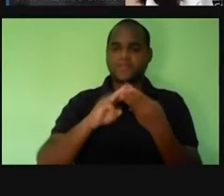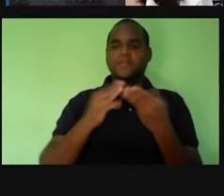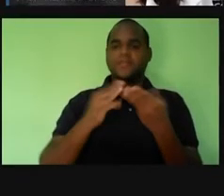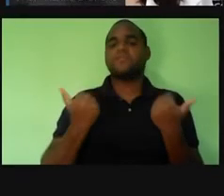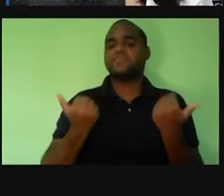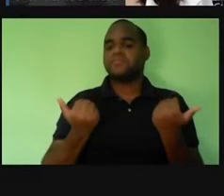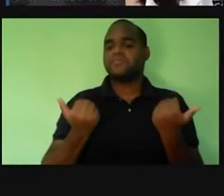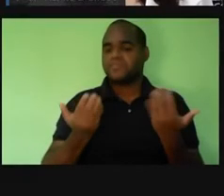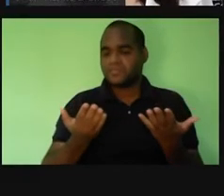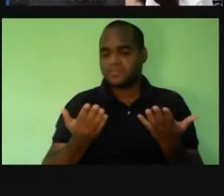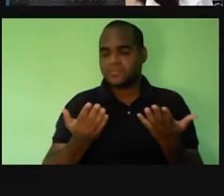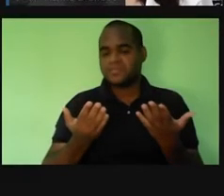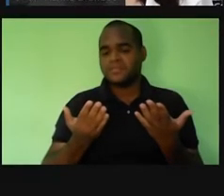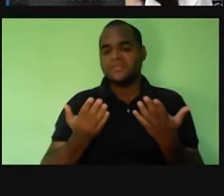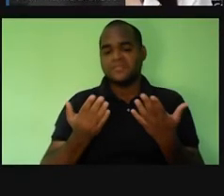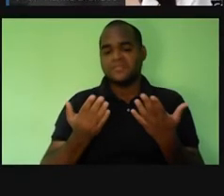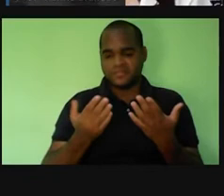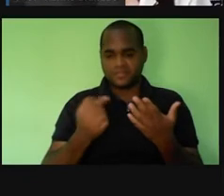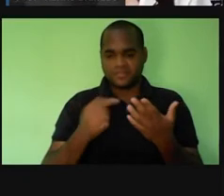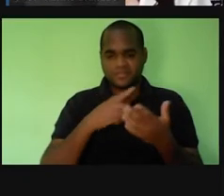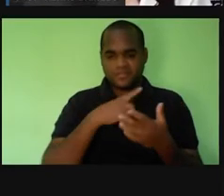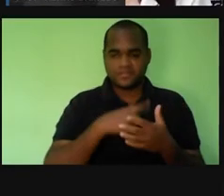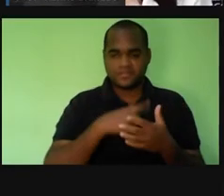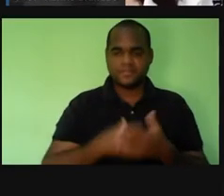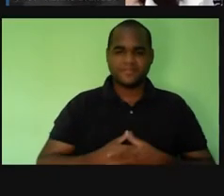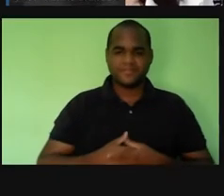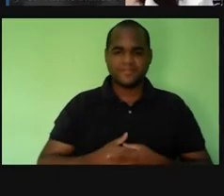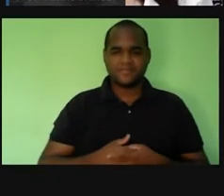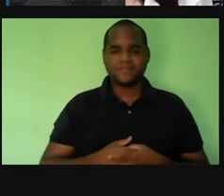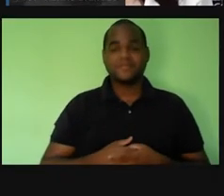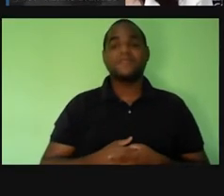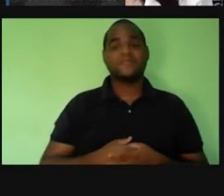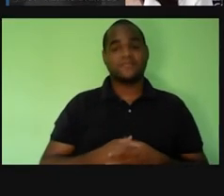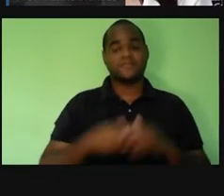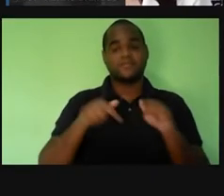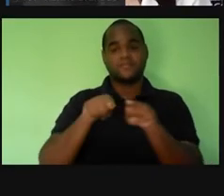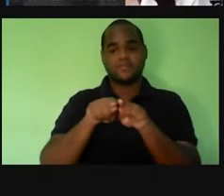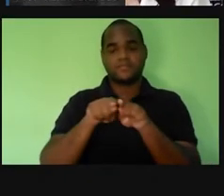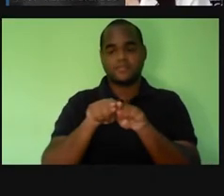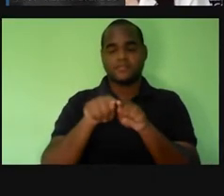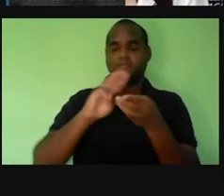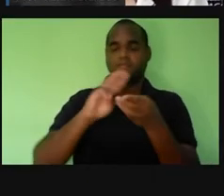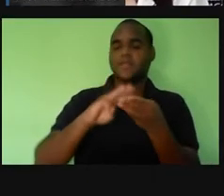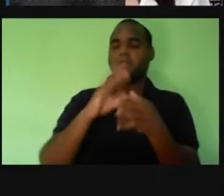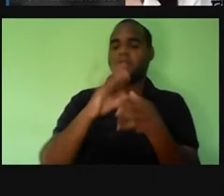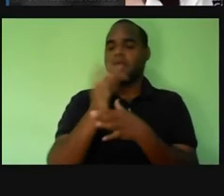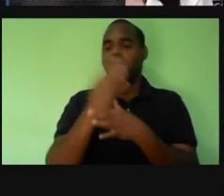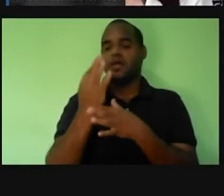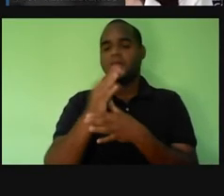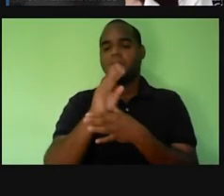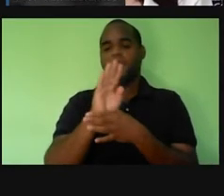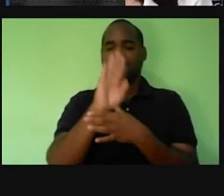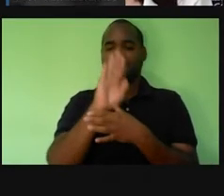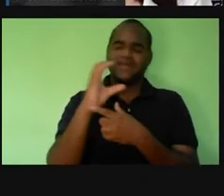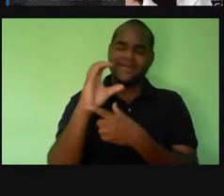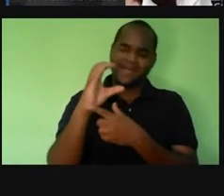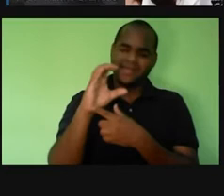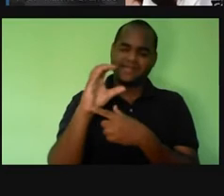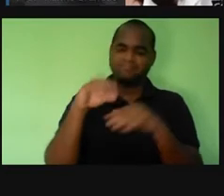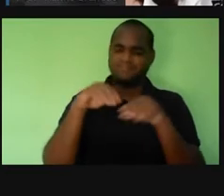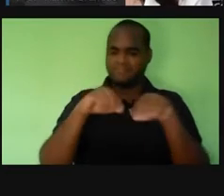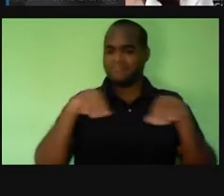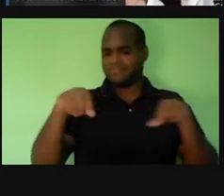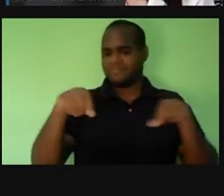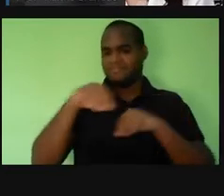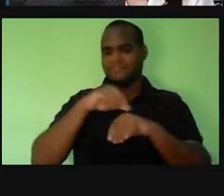química, de física, de biologia, de ciências da Terra também,